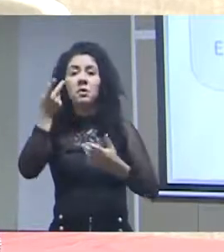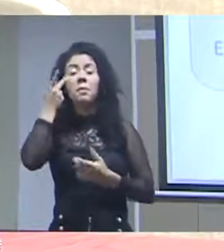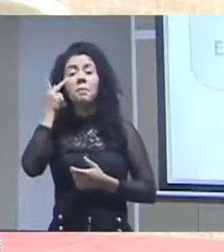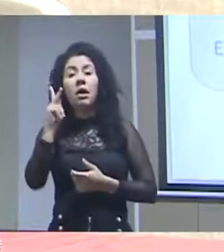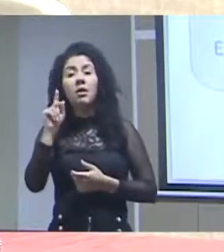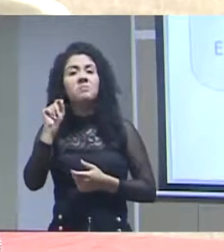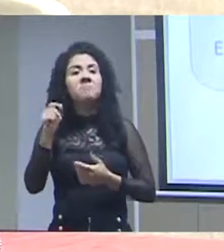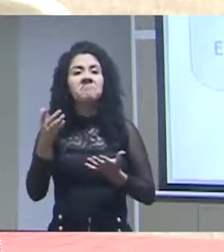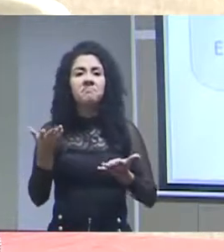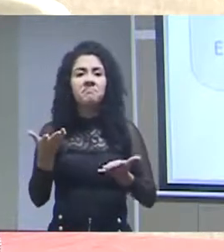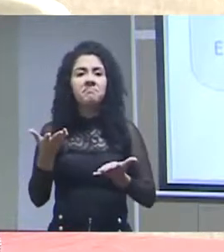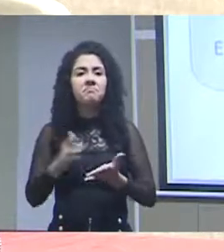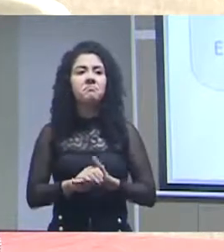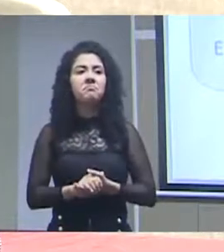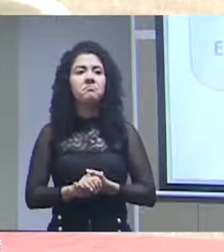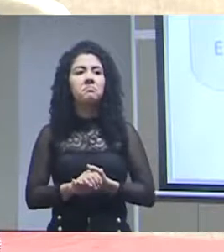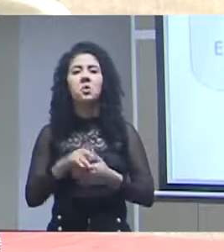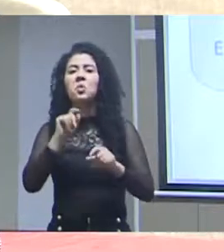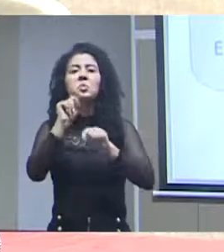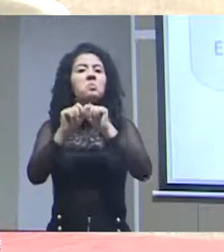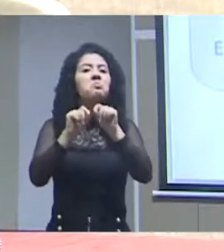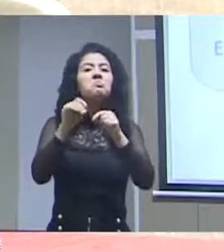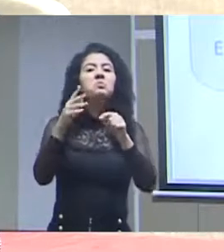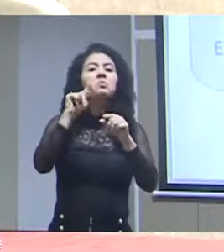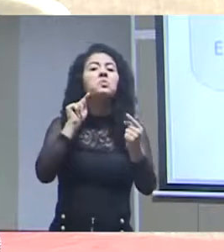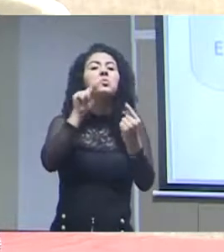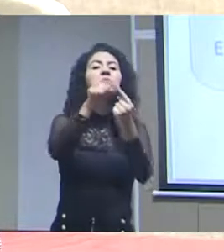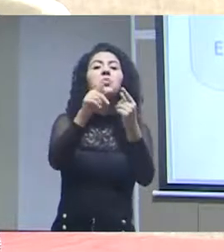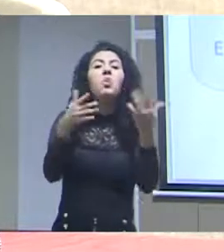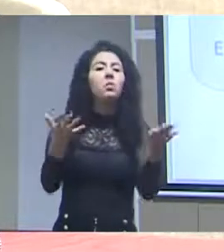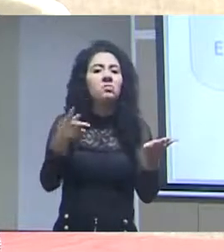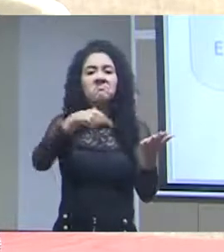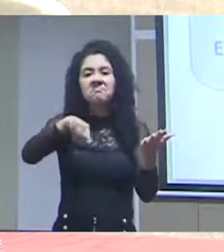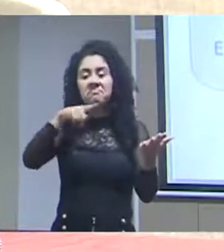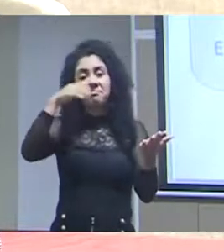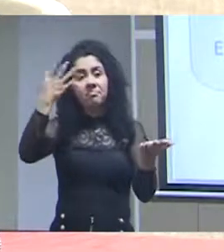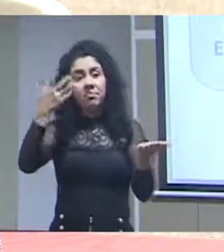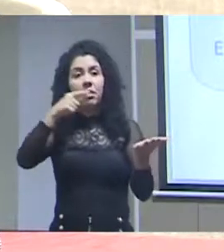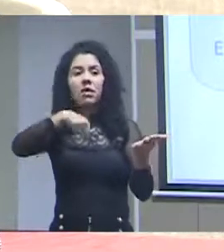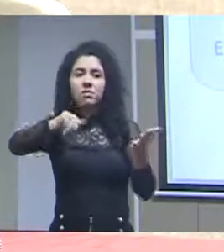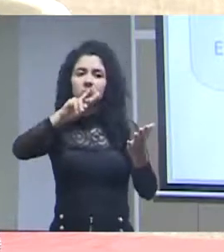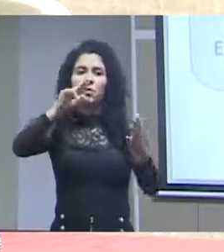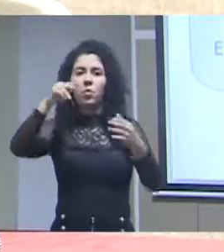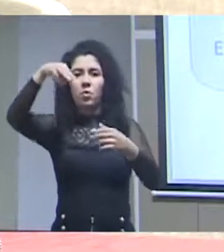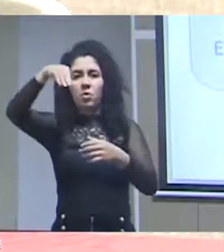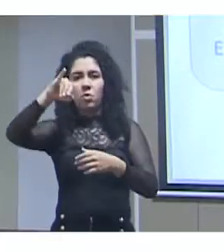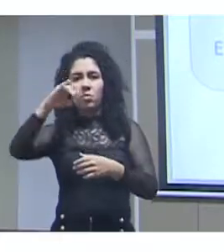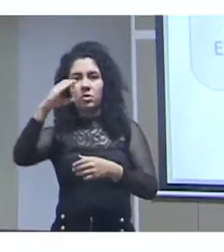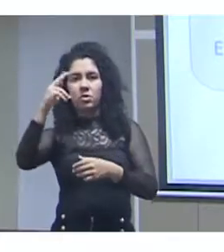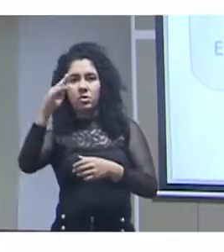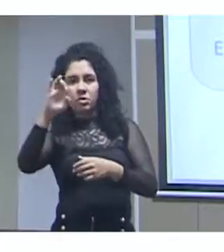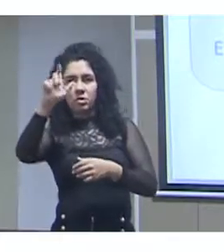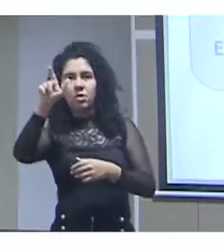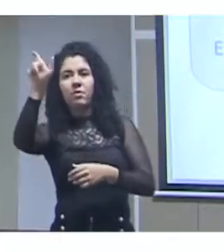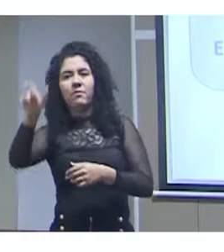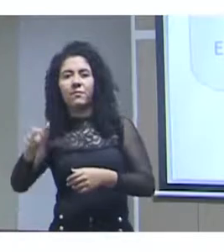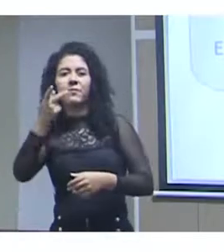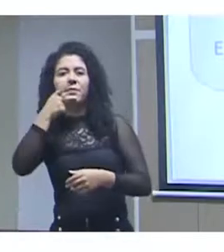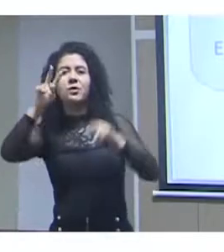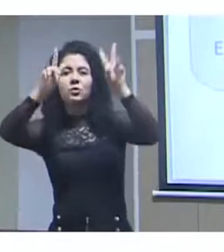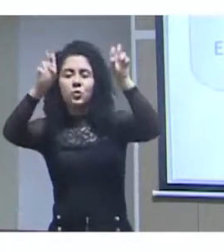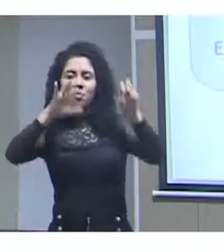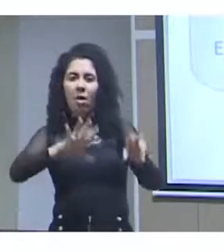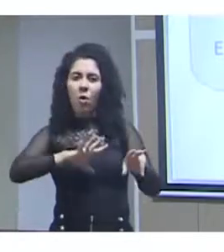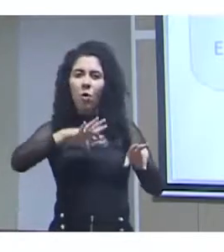quer? E aí vamos invocar de novo as palavras do Michel Foucault sobre a coragem da verdade. Para quem? O que conta?